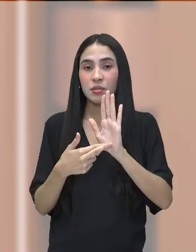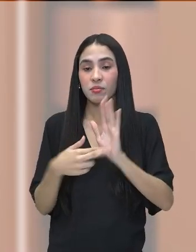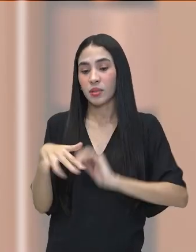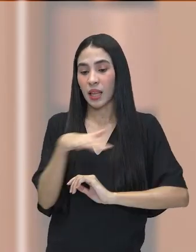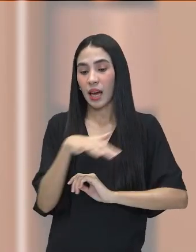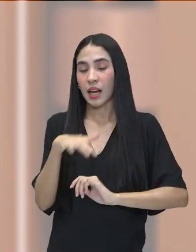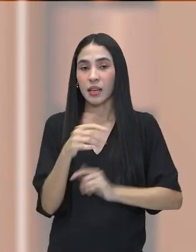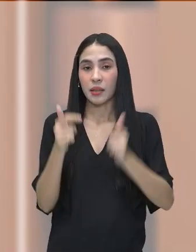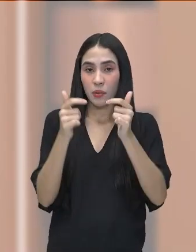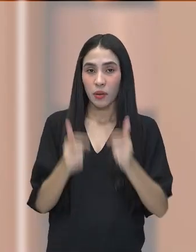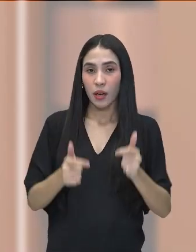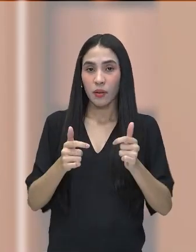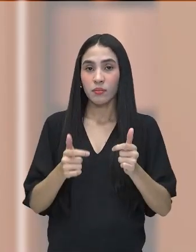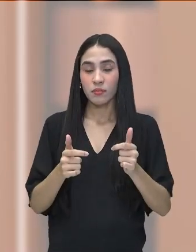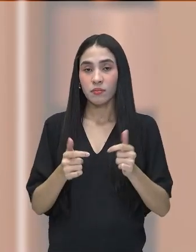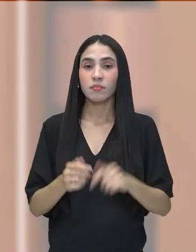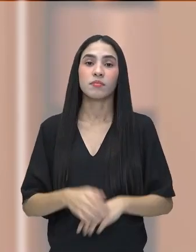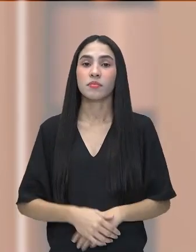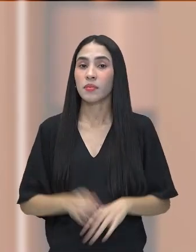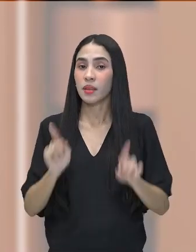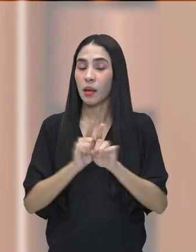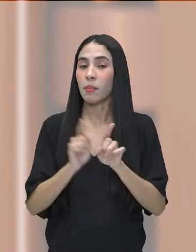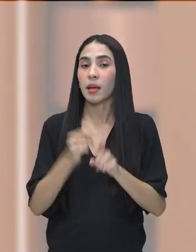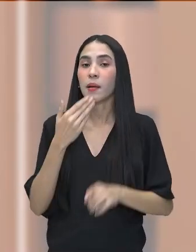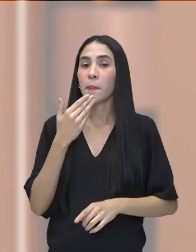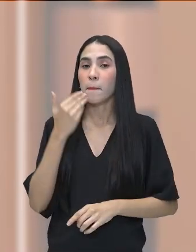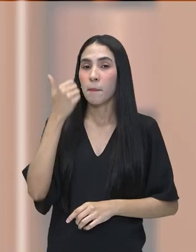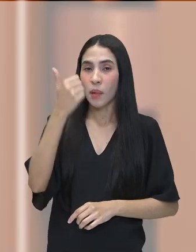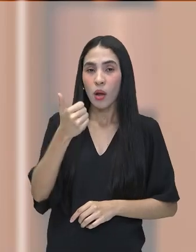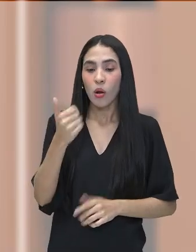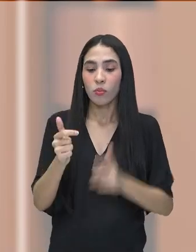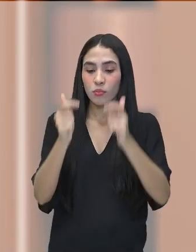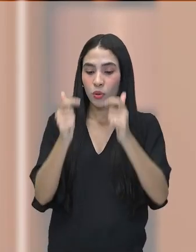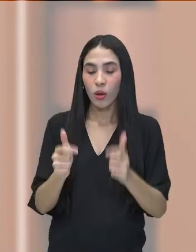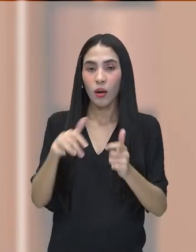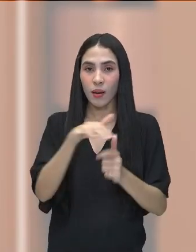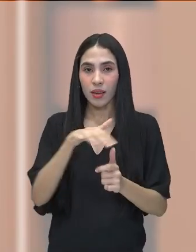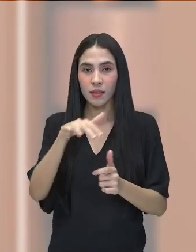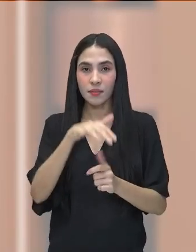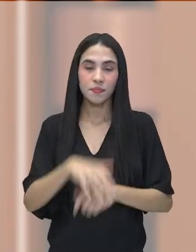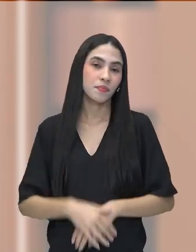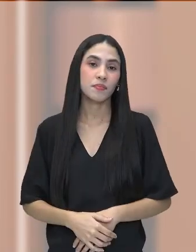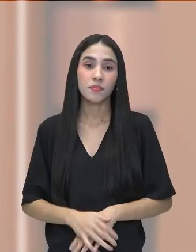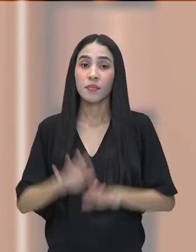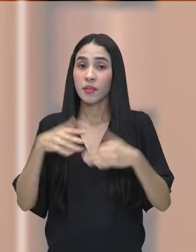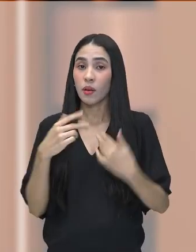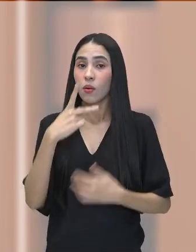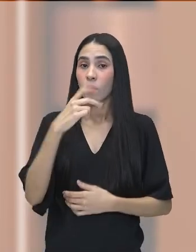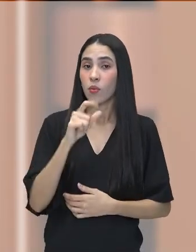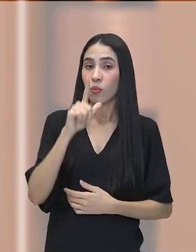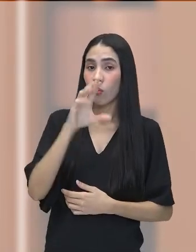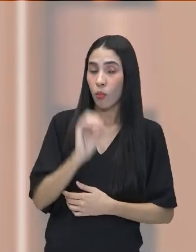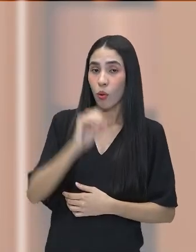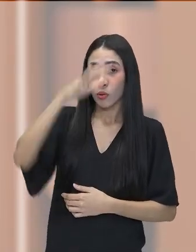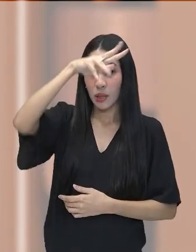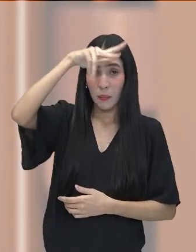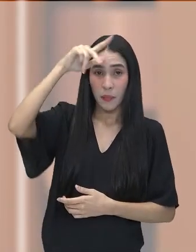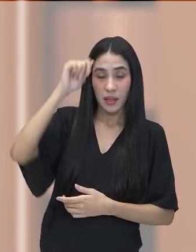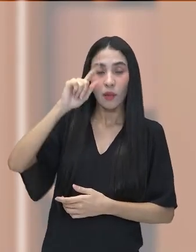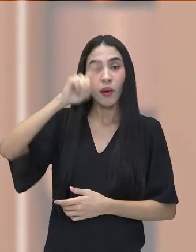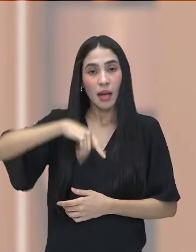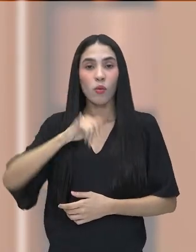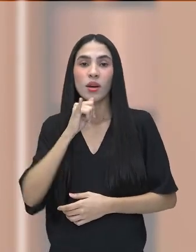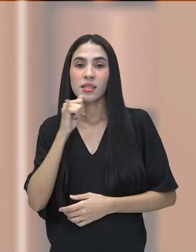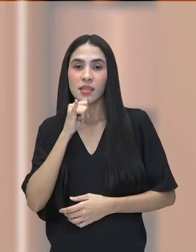locacionais, acaba sendo mais vantagem que ela se instale nesses lugares. Então, o Polo Industrial de Manaus é um desses